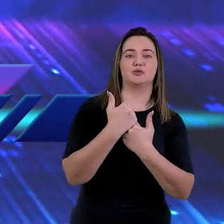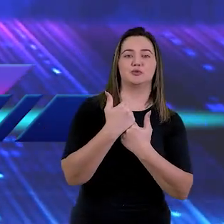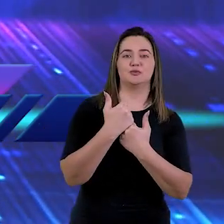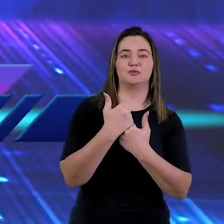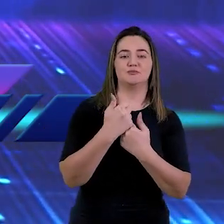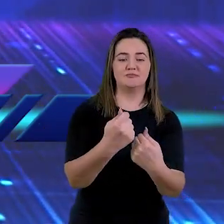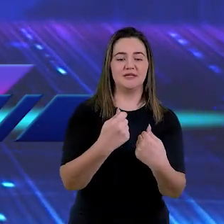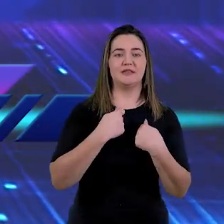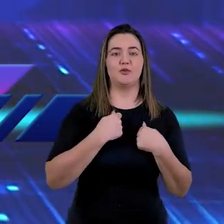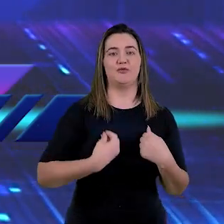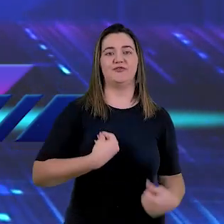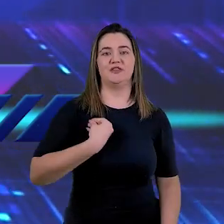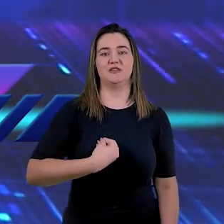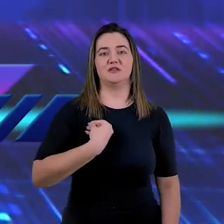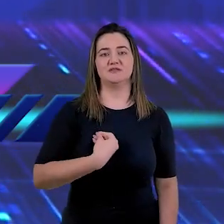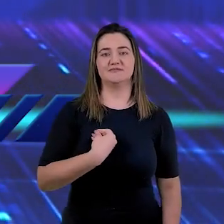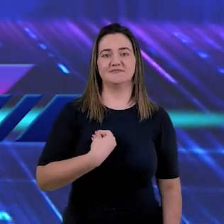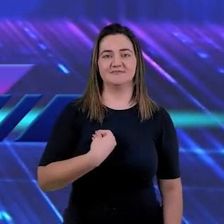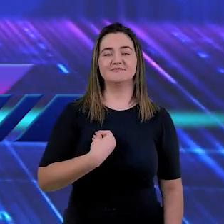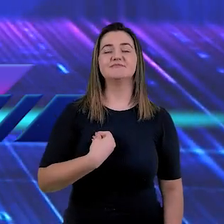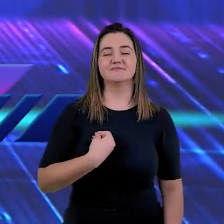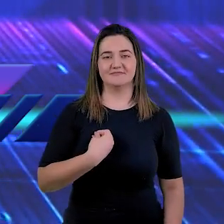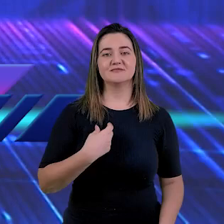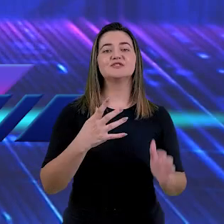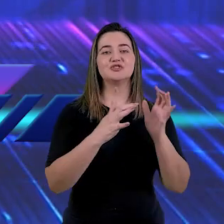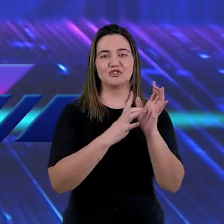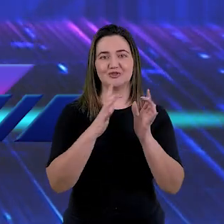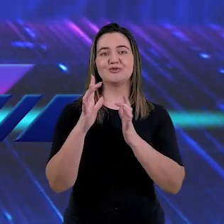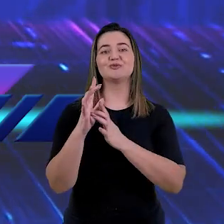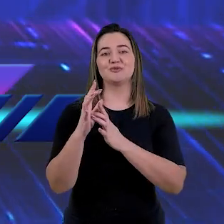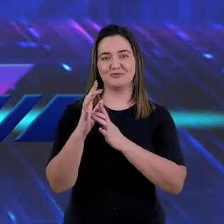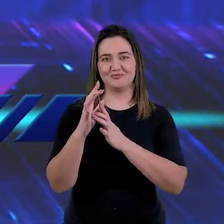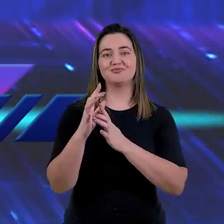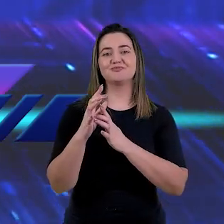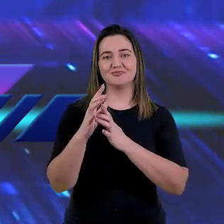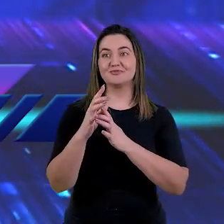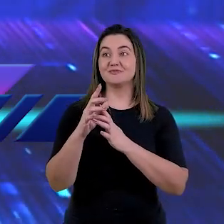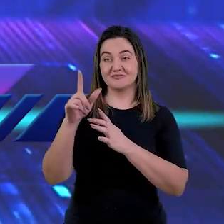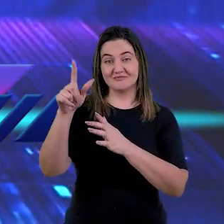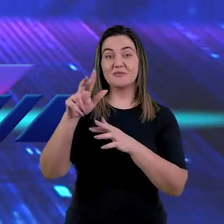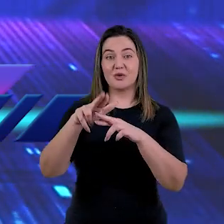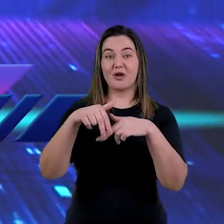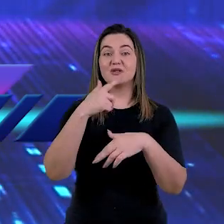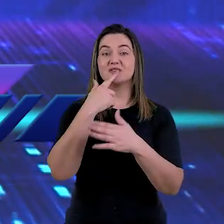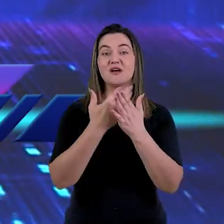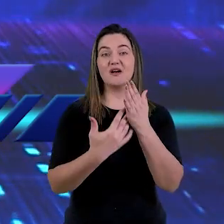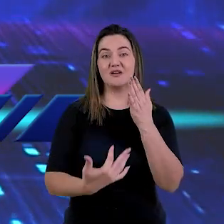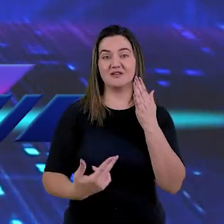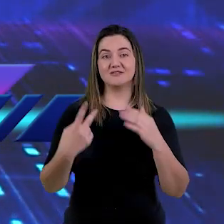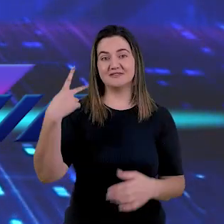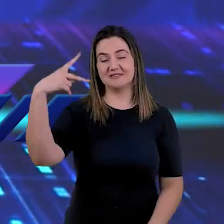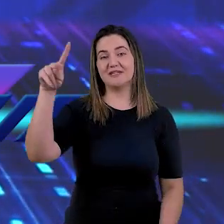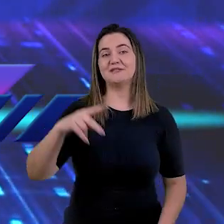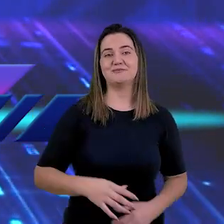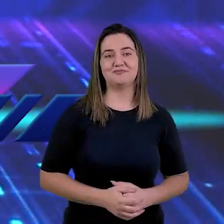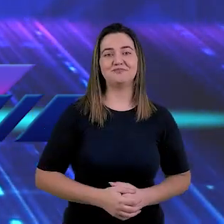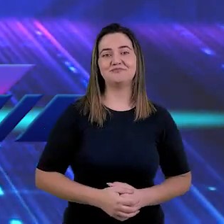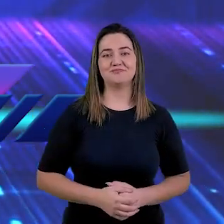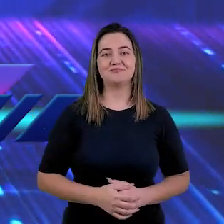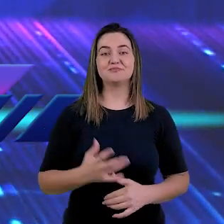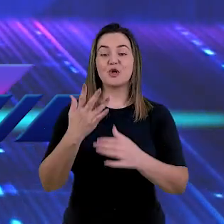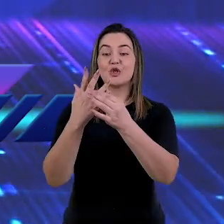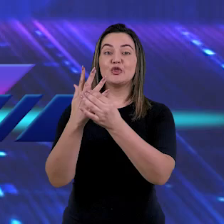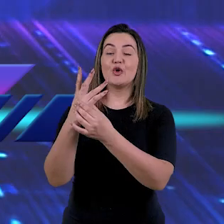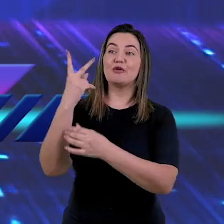Ele nos redimiu. E Jesus nos redimiu com a sua própria vida. O